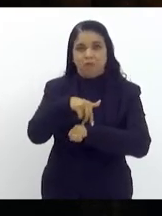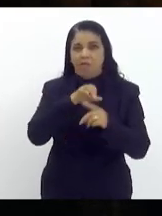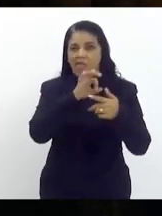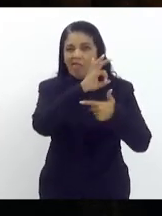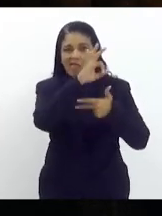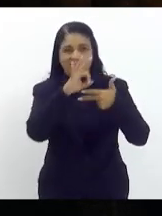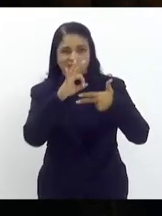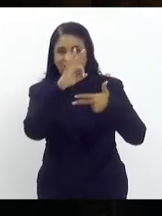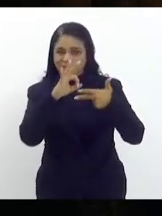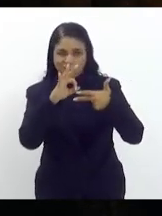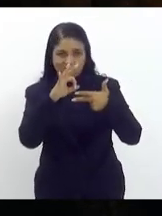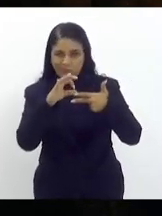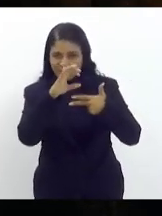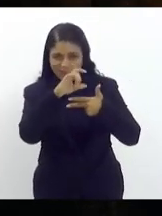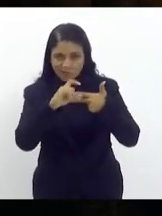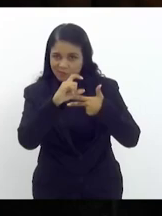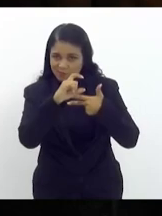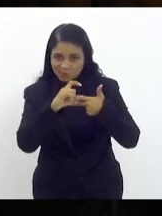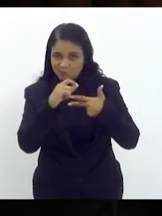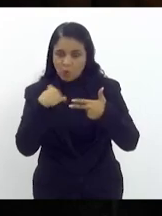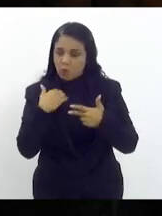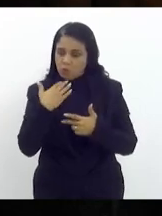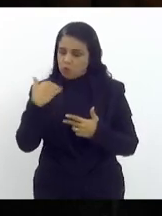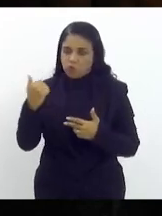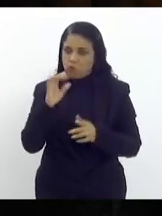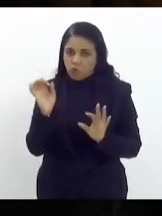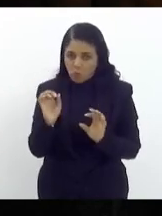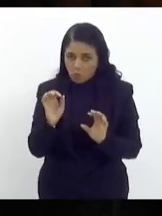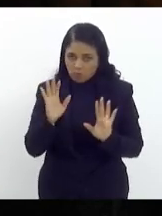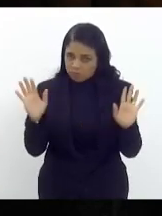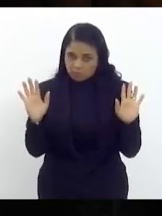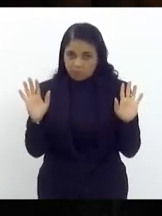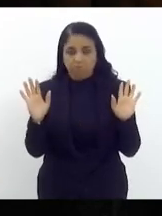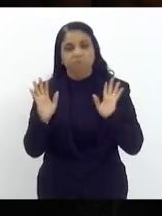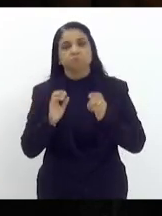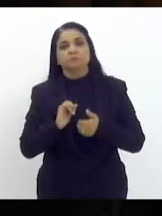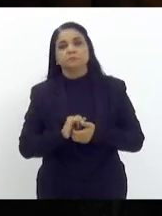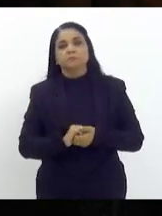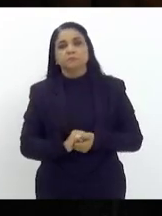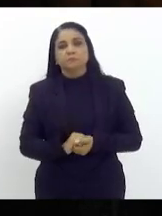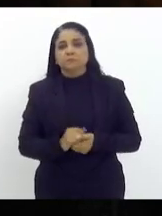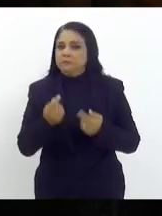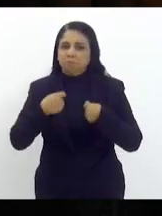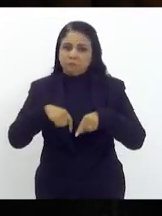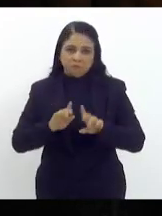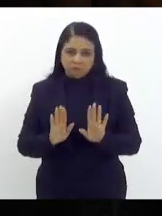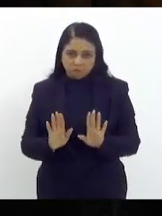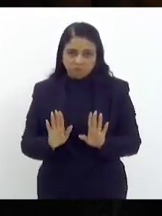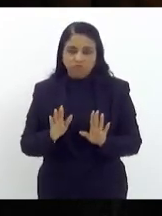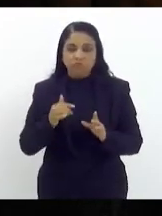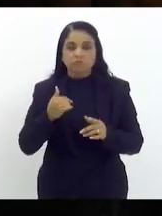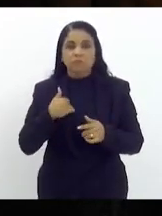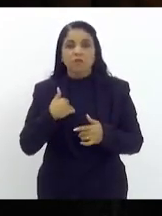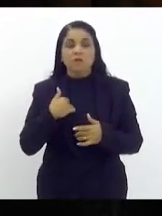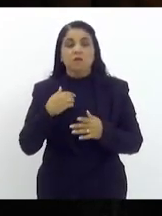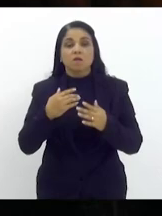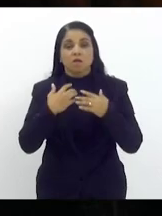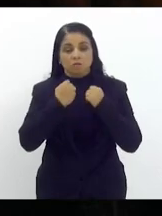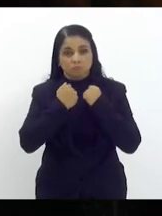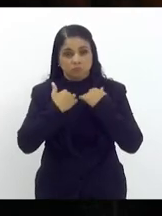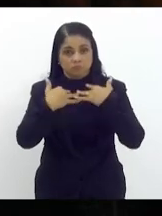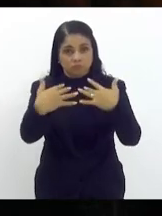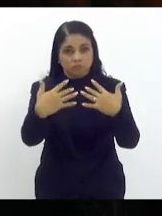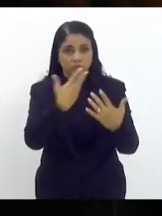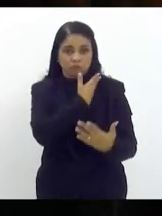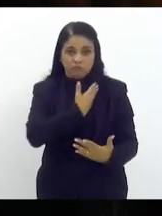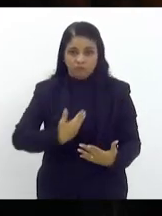lá nem fui chamado nem precisava ser é que na audiência do governador com